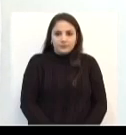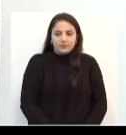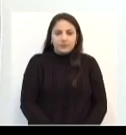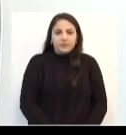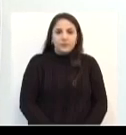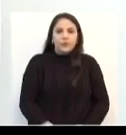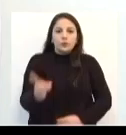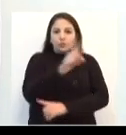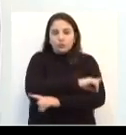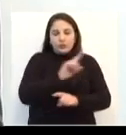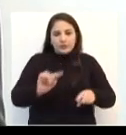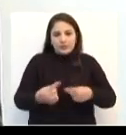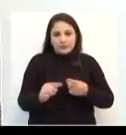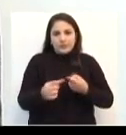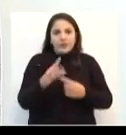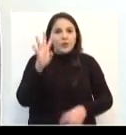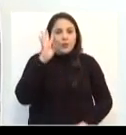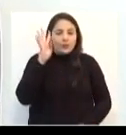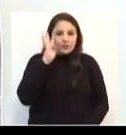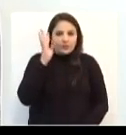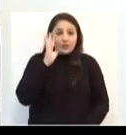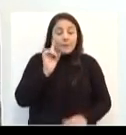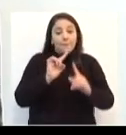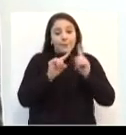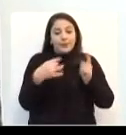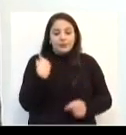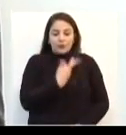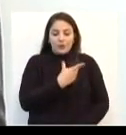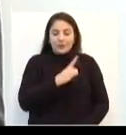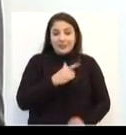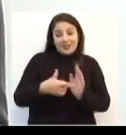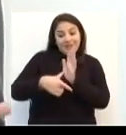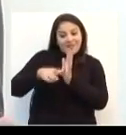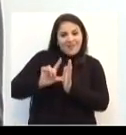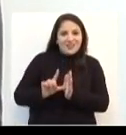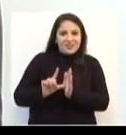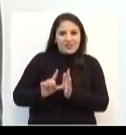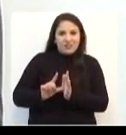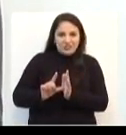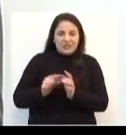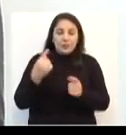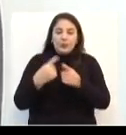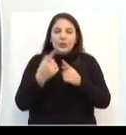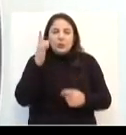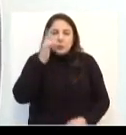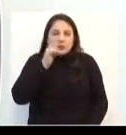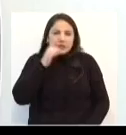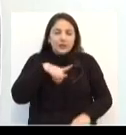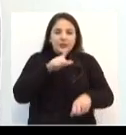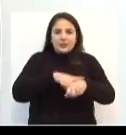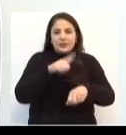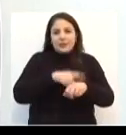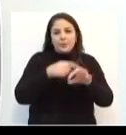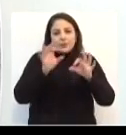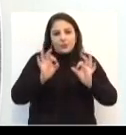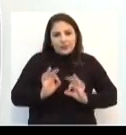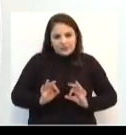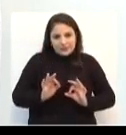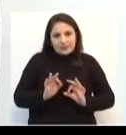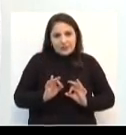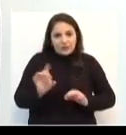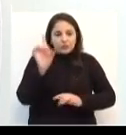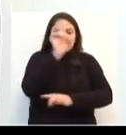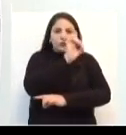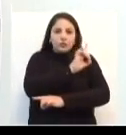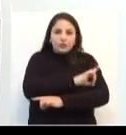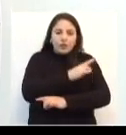O dia do desafio é só na quarta-feira, mas nós estamos nos antecipando um pouquinho pra dar tempo de programar, então,